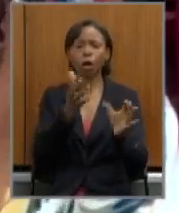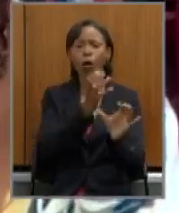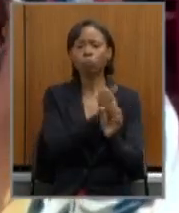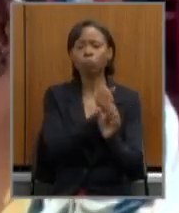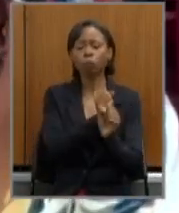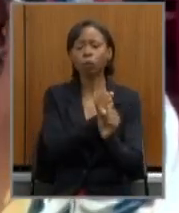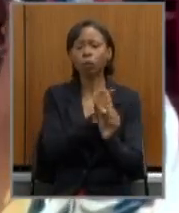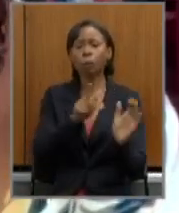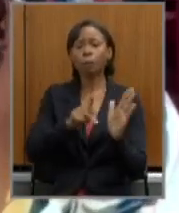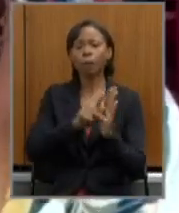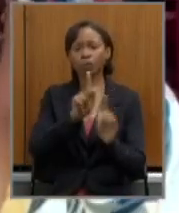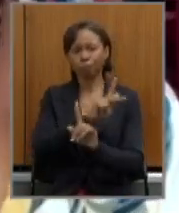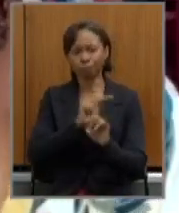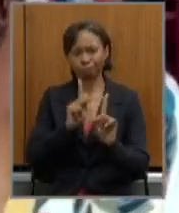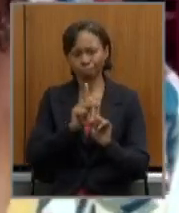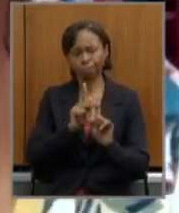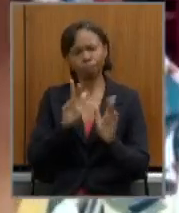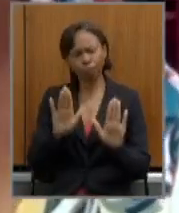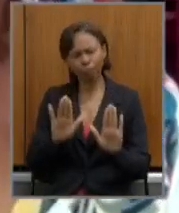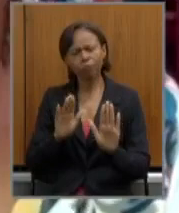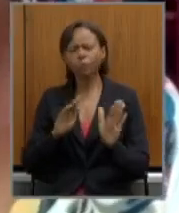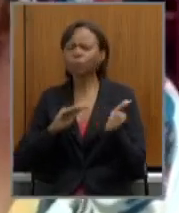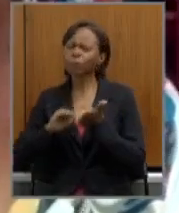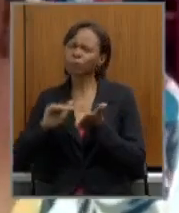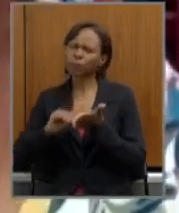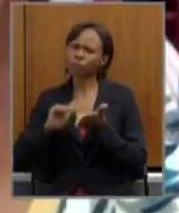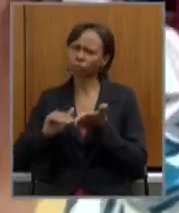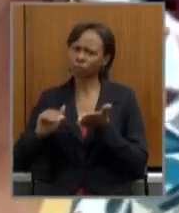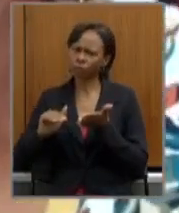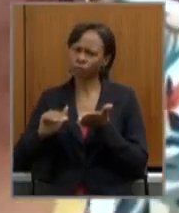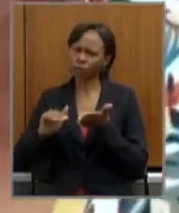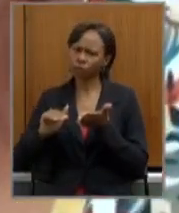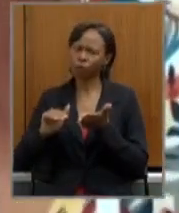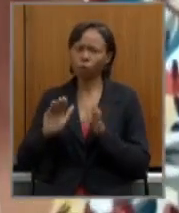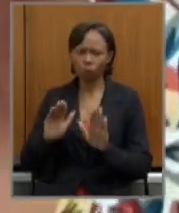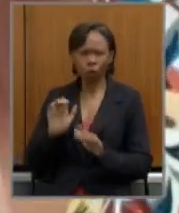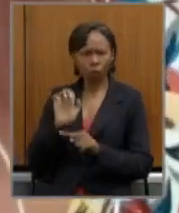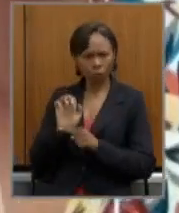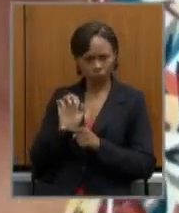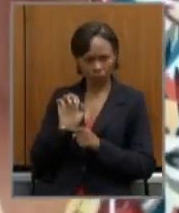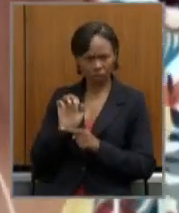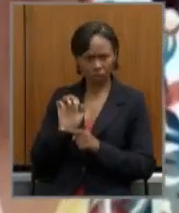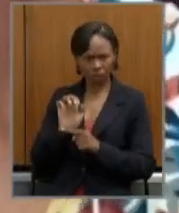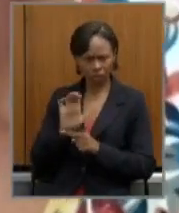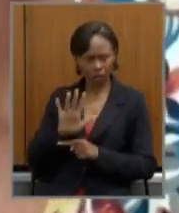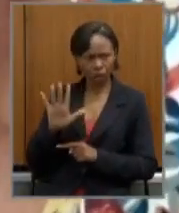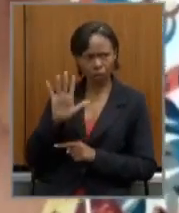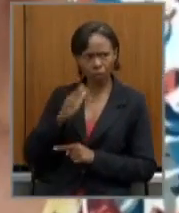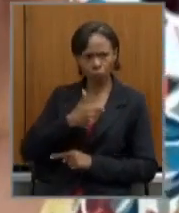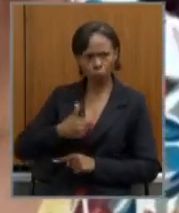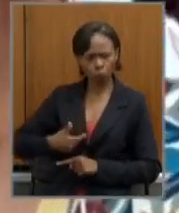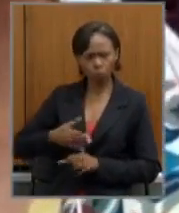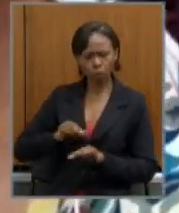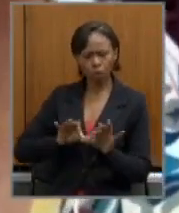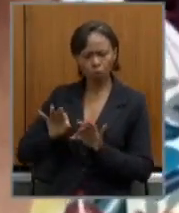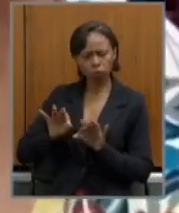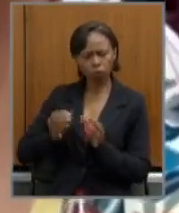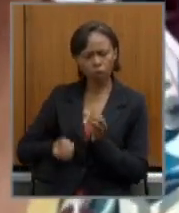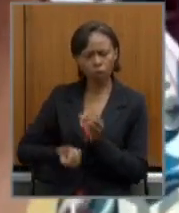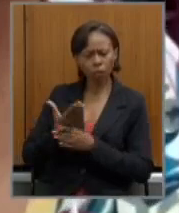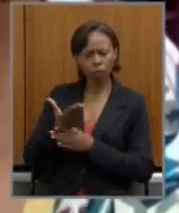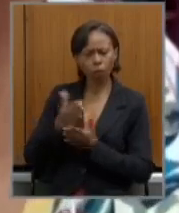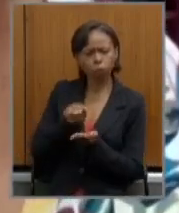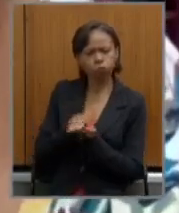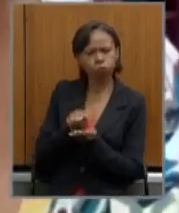Previdência secretário ao estado criar um fundo financeiro onde ficariam os